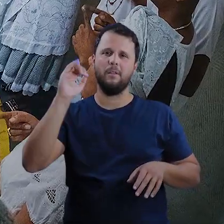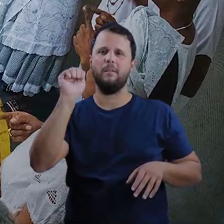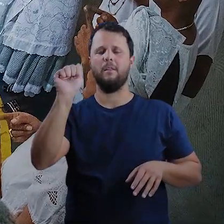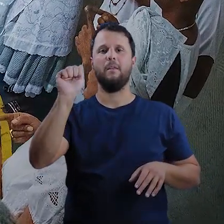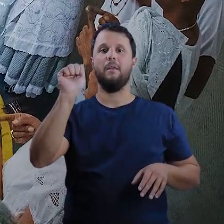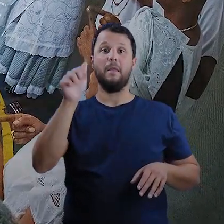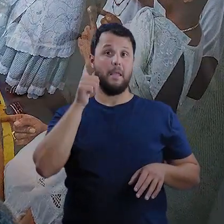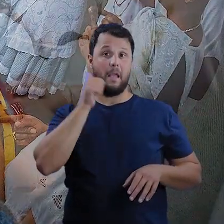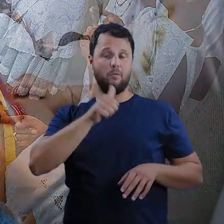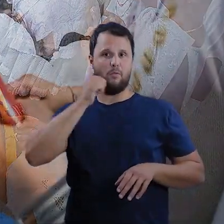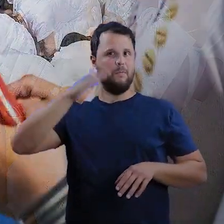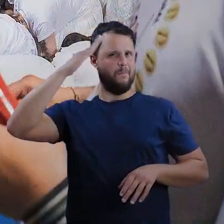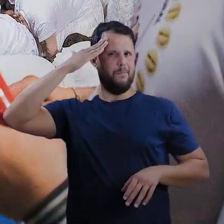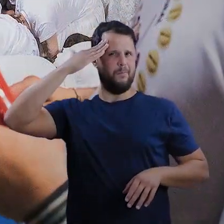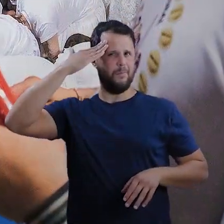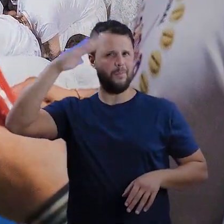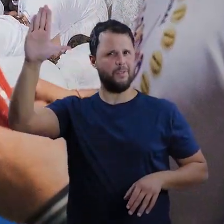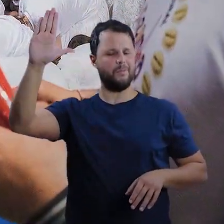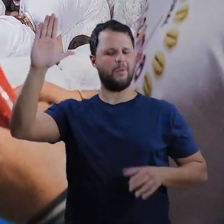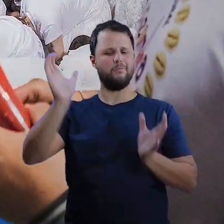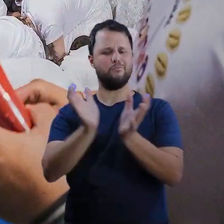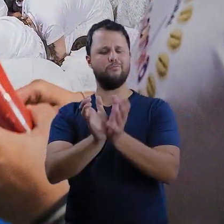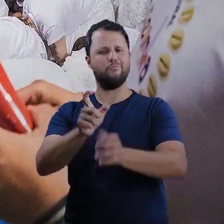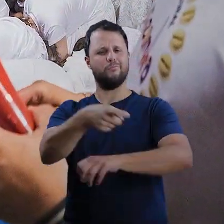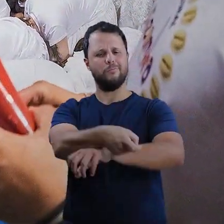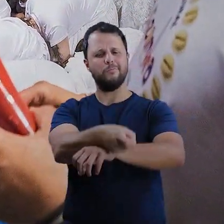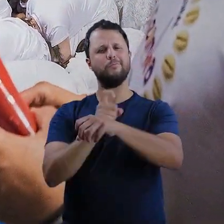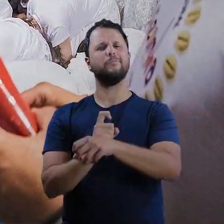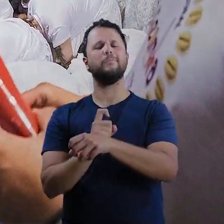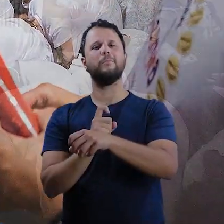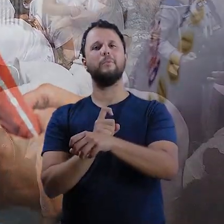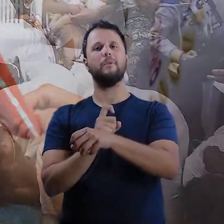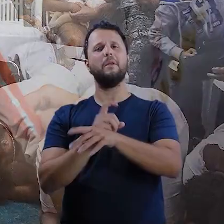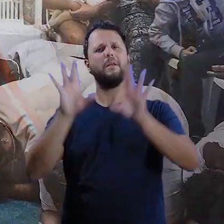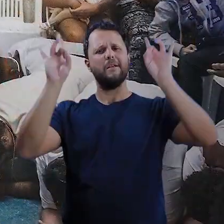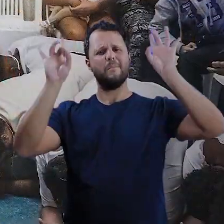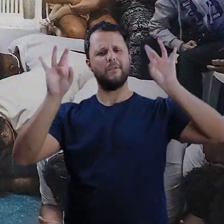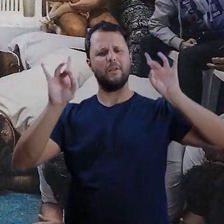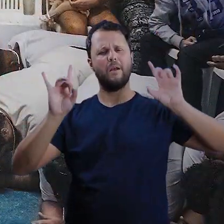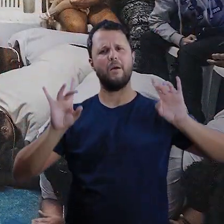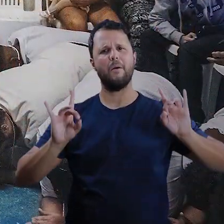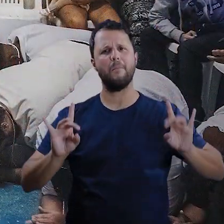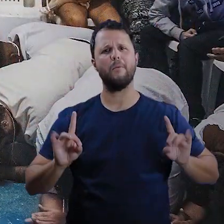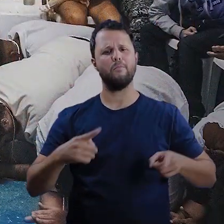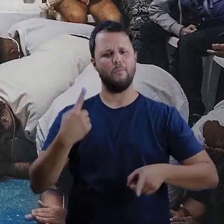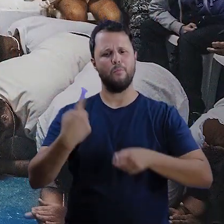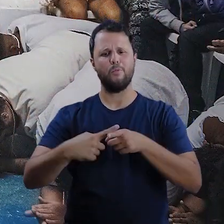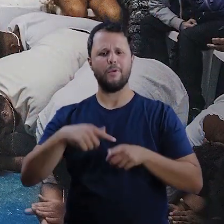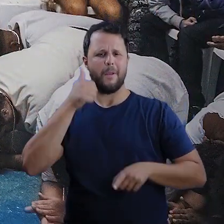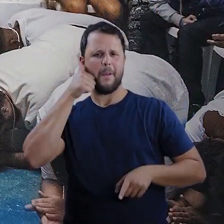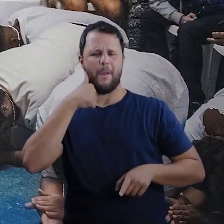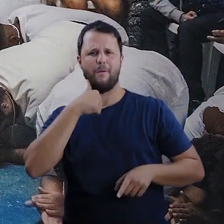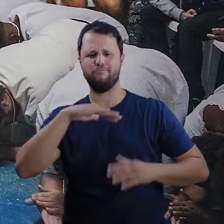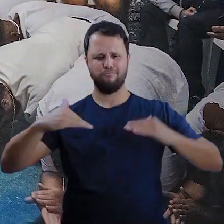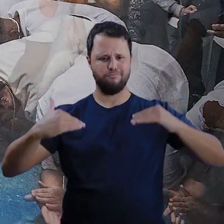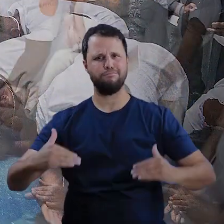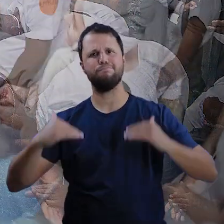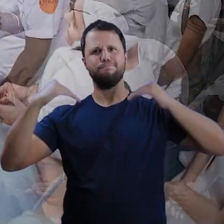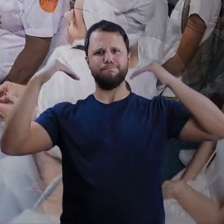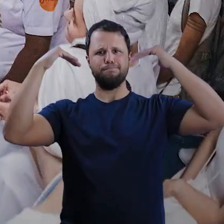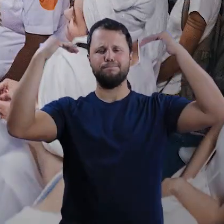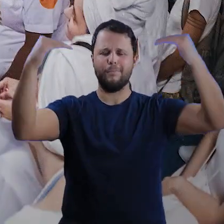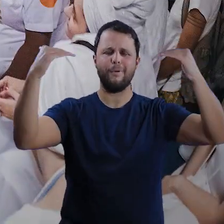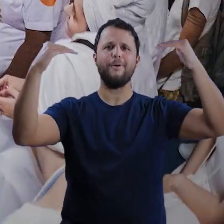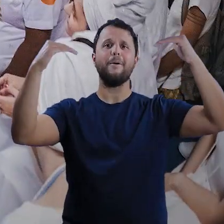destaque na comunidade do Manzunguzu Caiango, especialmente pela autoridade da matriaca e o envolvimento de